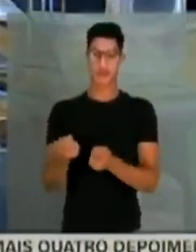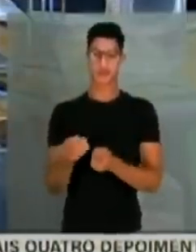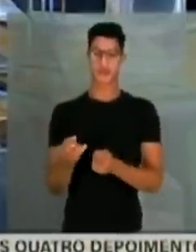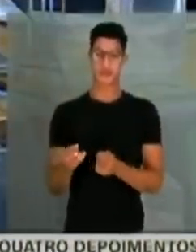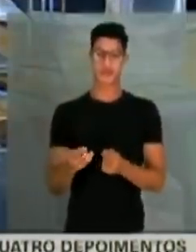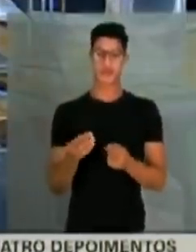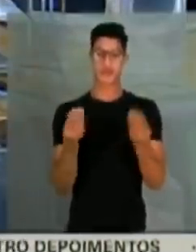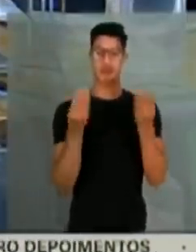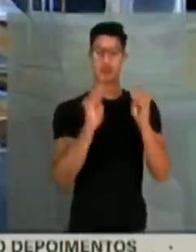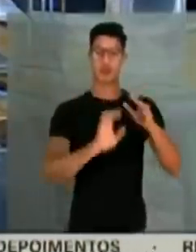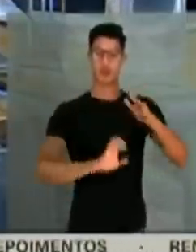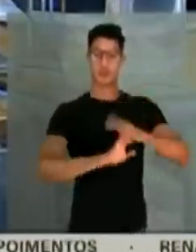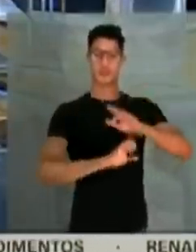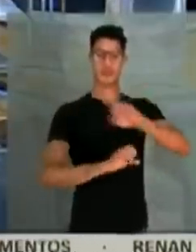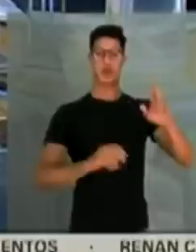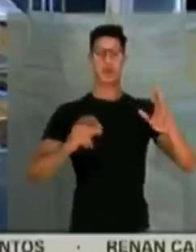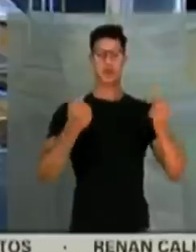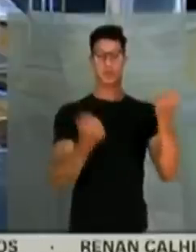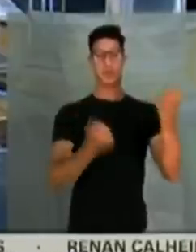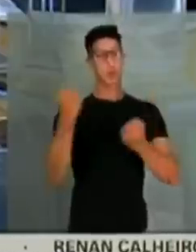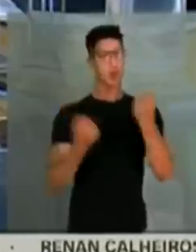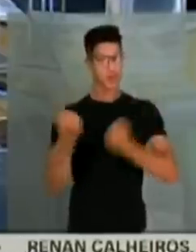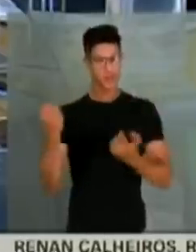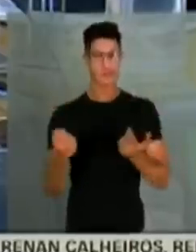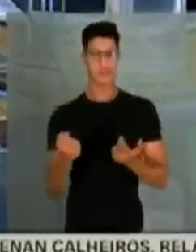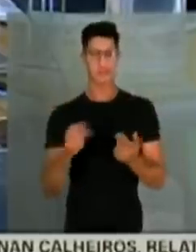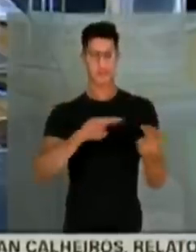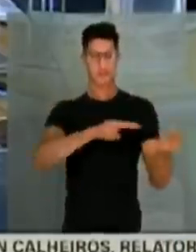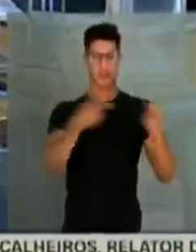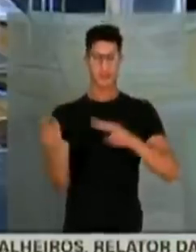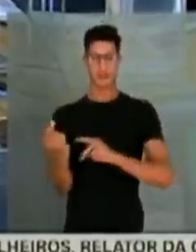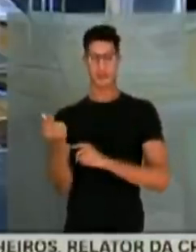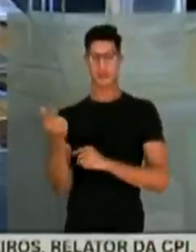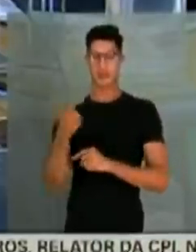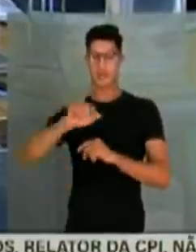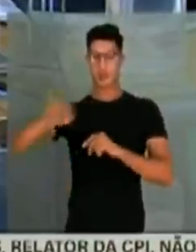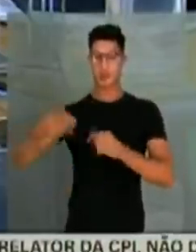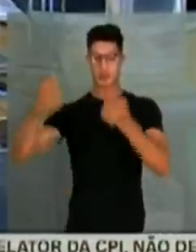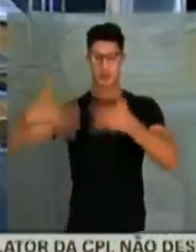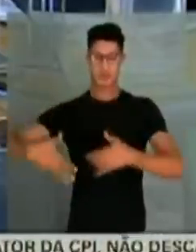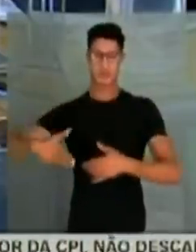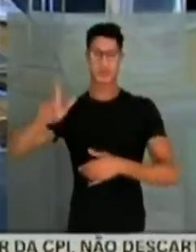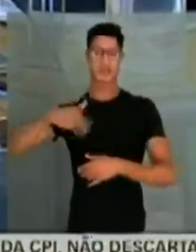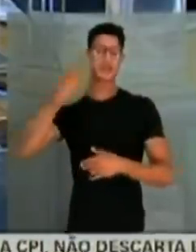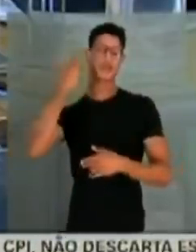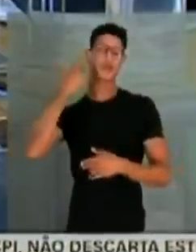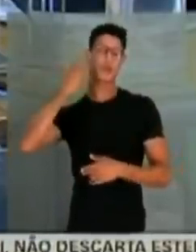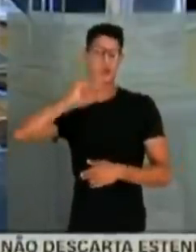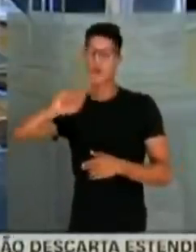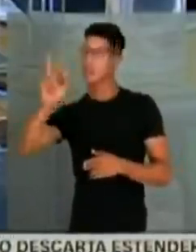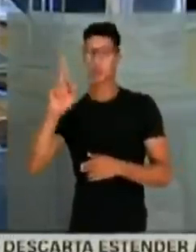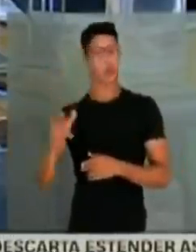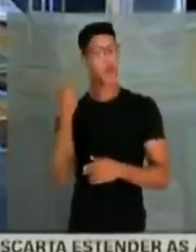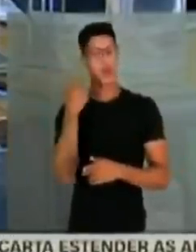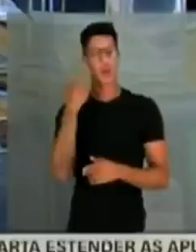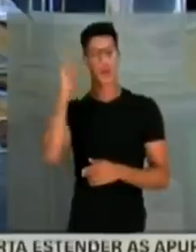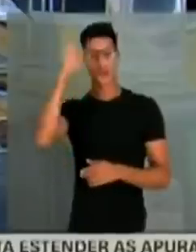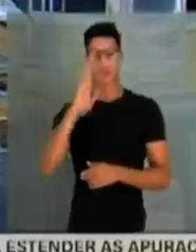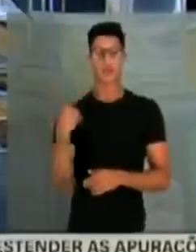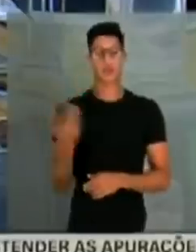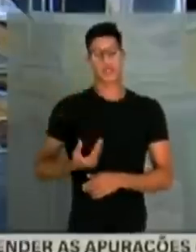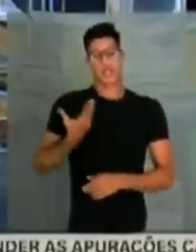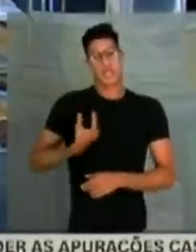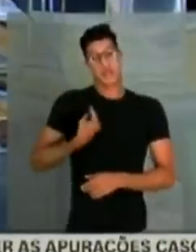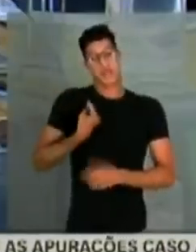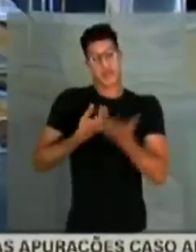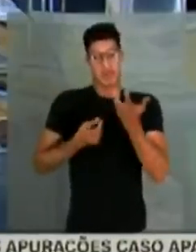botando empresa em nome de motorista, transferindo recursos sem justificativa. É normal, não é normal no Brasil que a gente quer